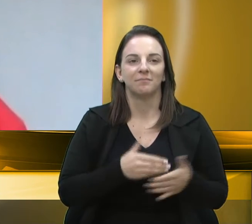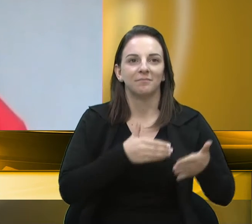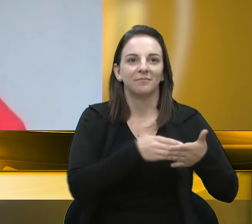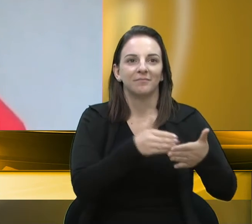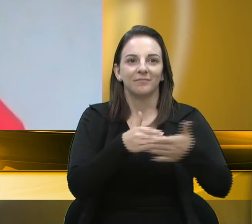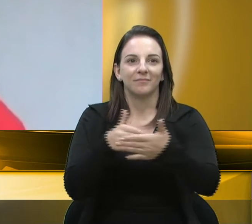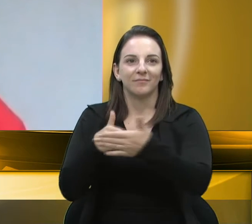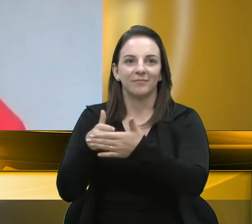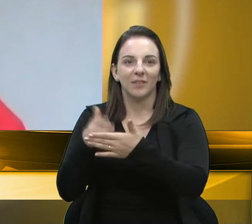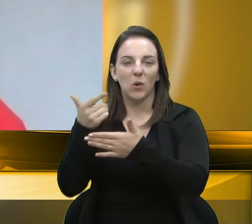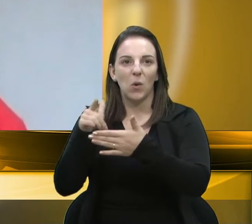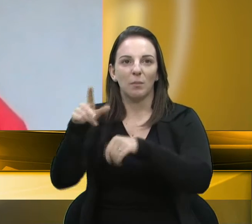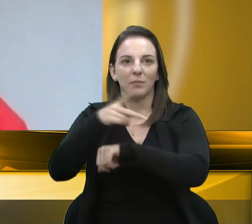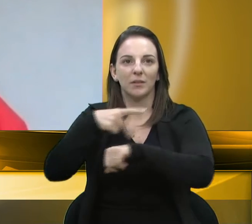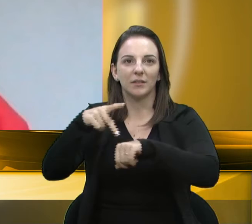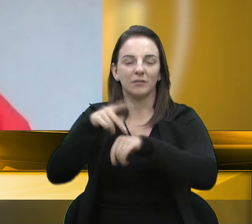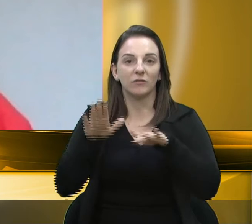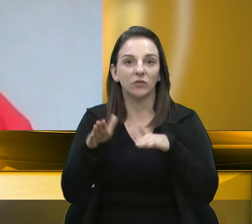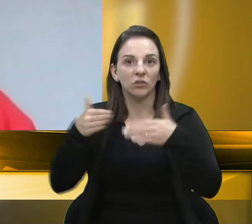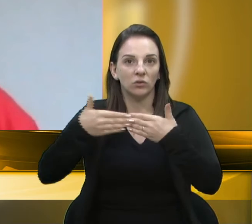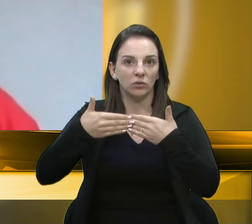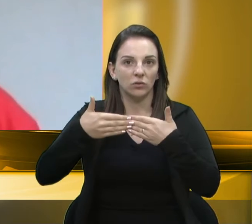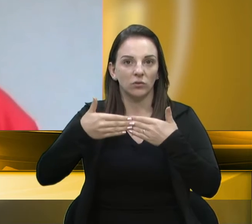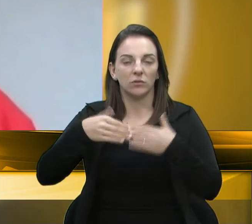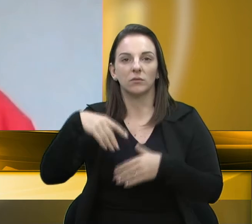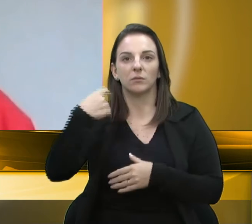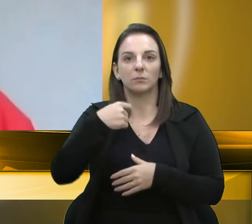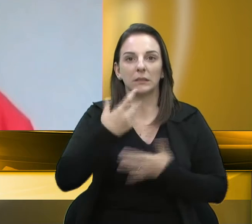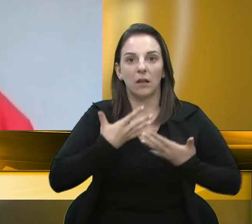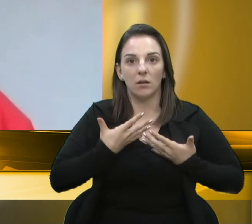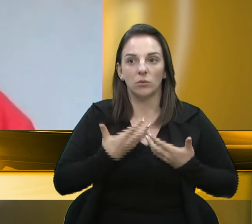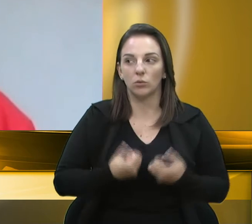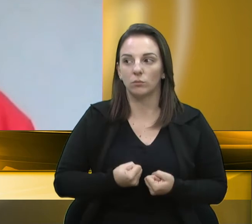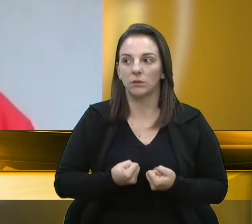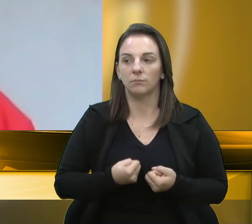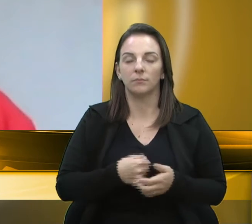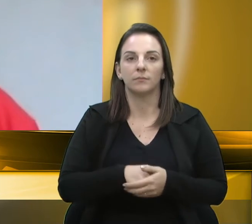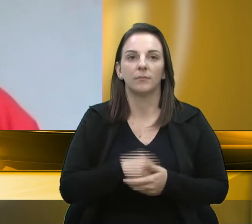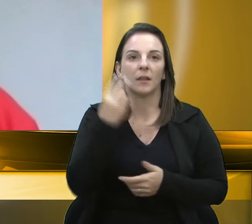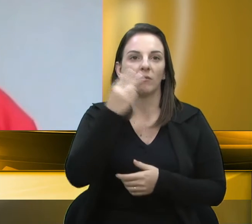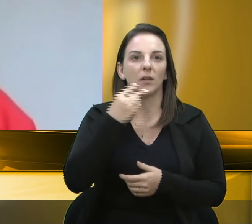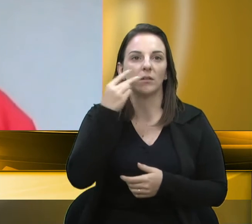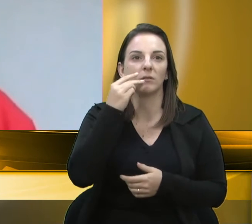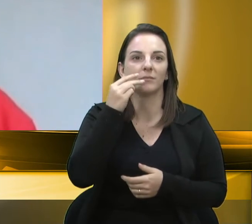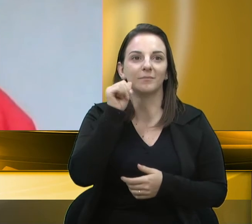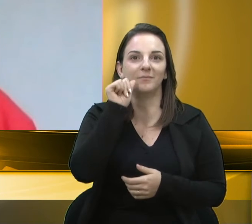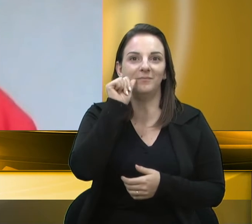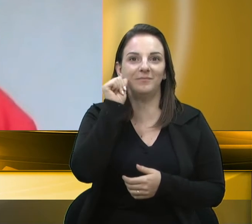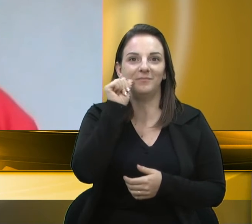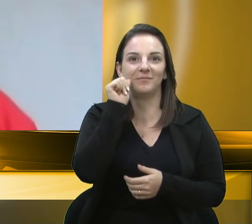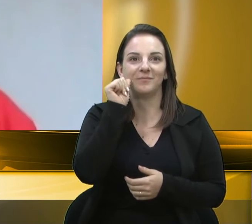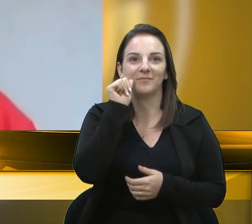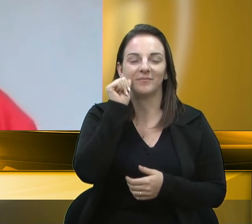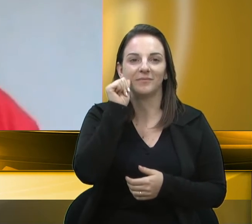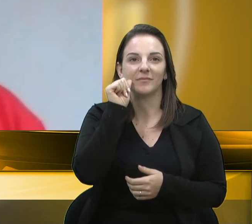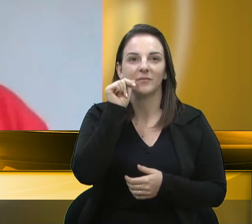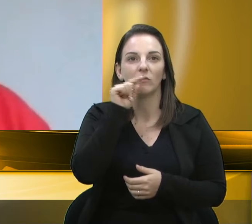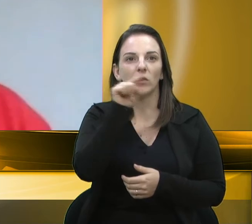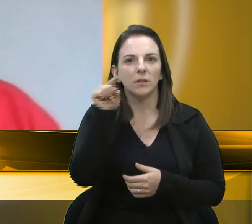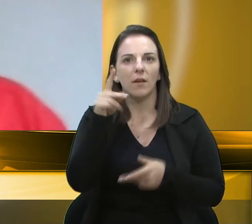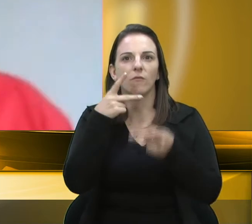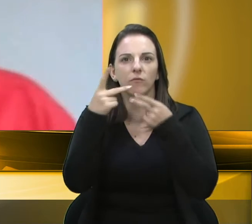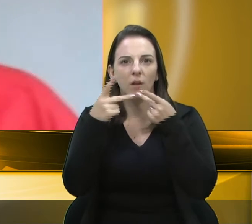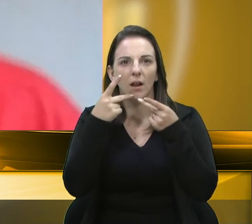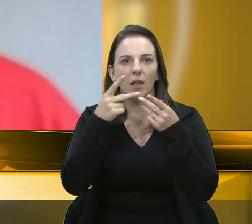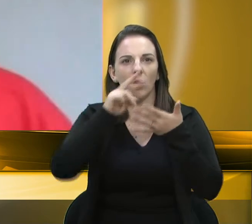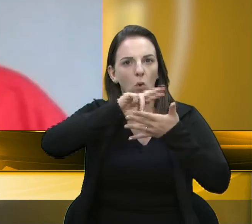fechadas e é preciso assumir. Vereador Marcon, acho que o senhor faz ponderações em vários momentos. É mais importante lembrar que